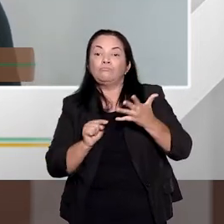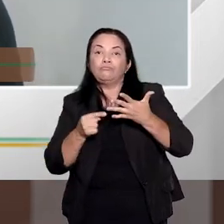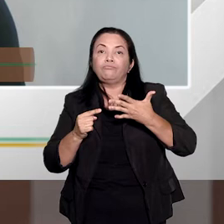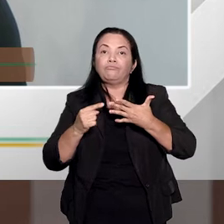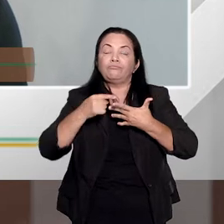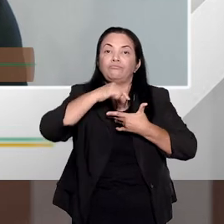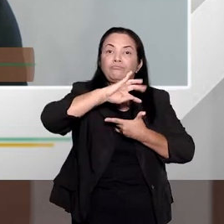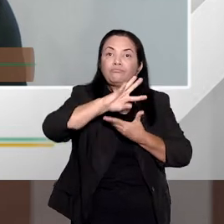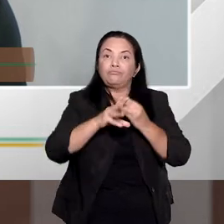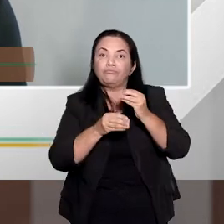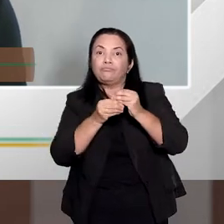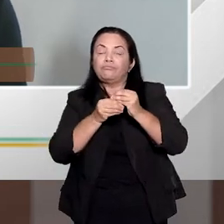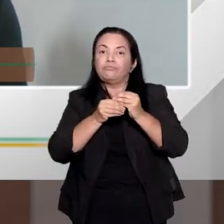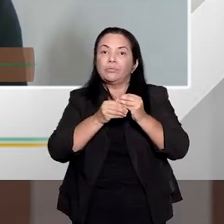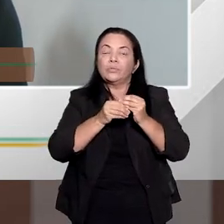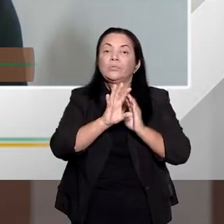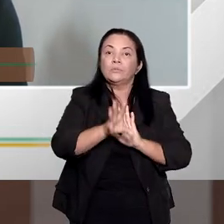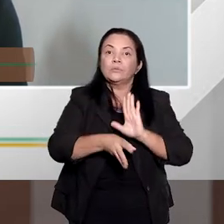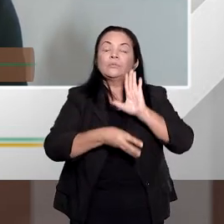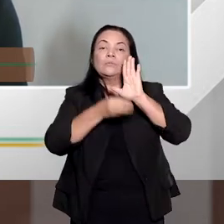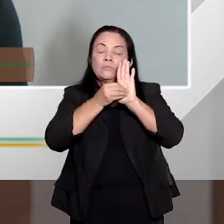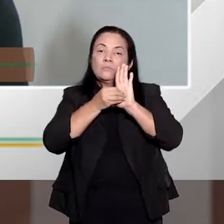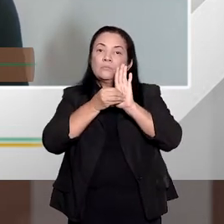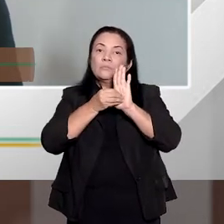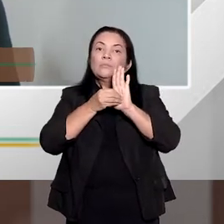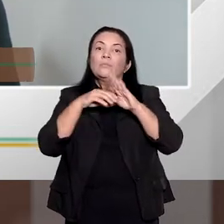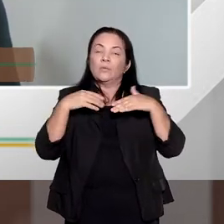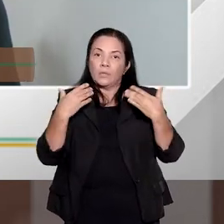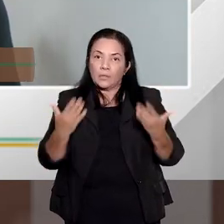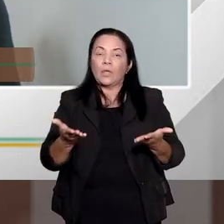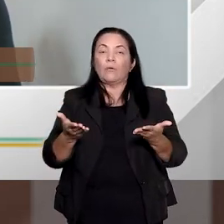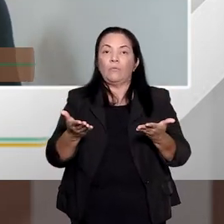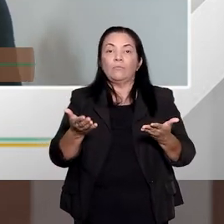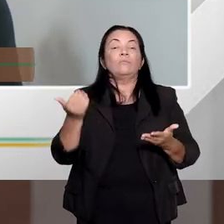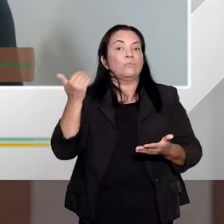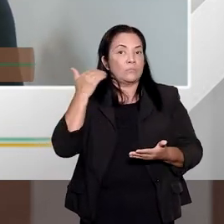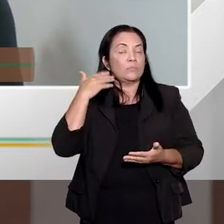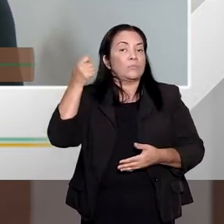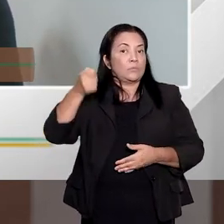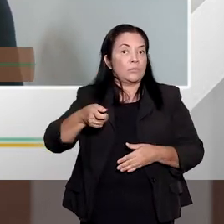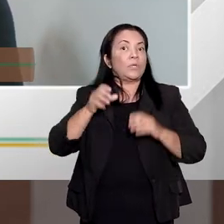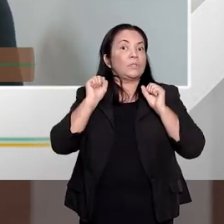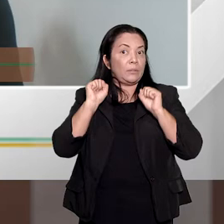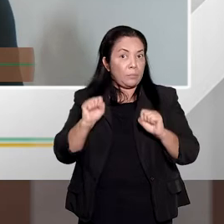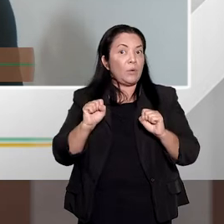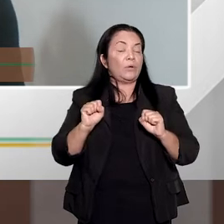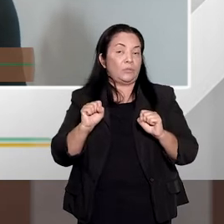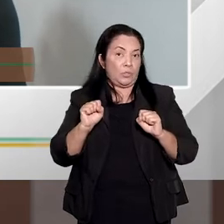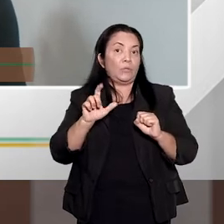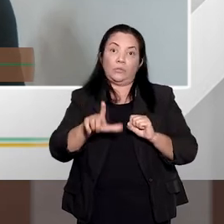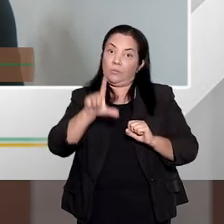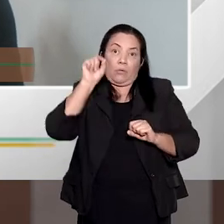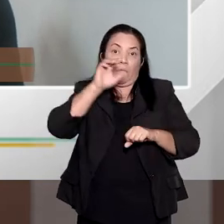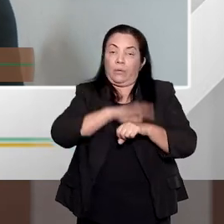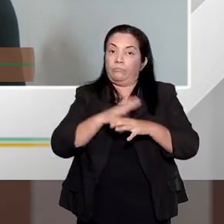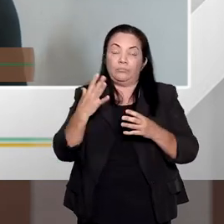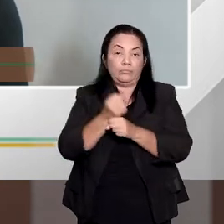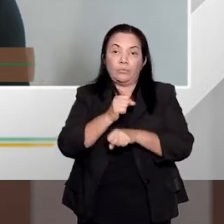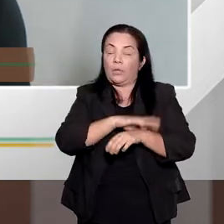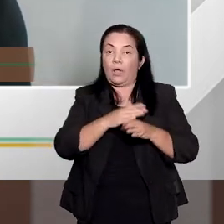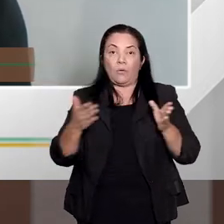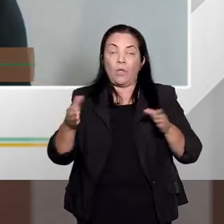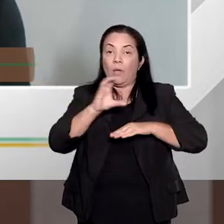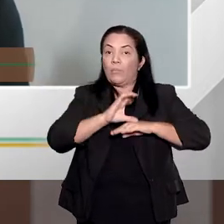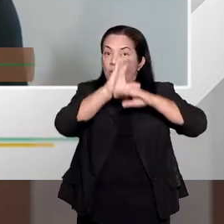levaram ele a tomar aquela decisão, então, é uma atividade judicial, mas ela é vinculada, o juiz primeiro, ele, pela própria